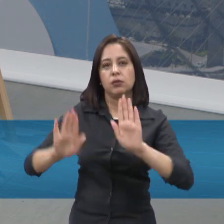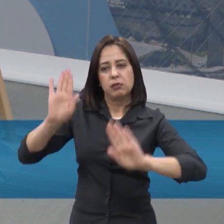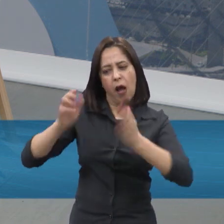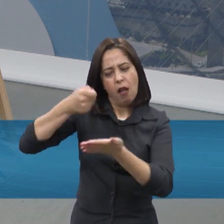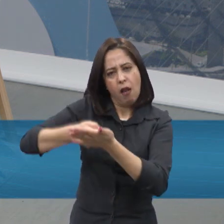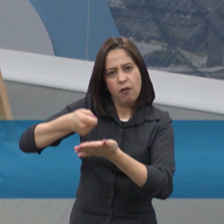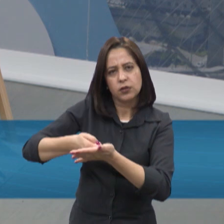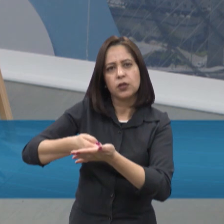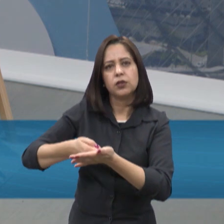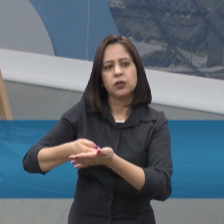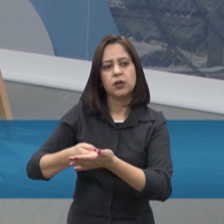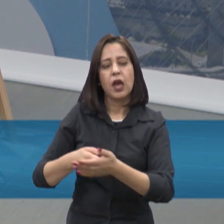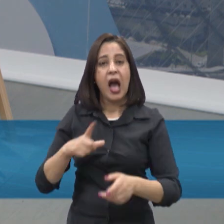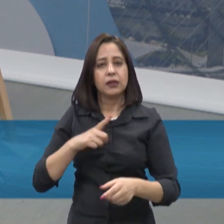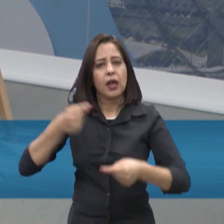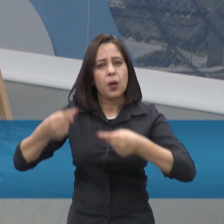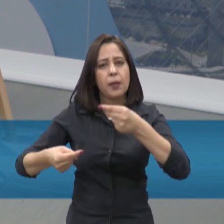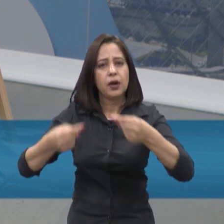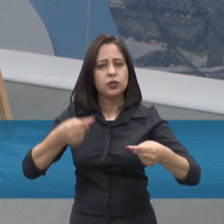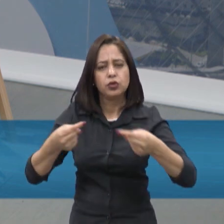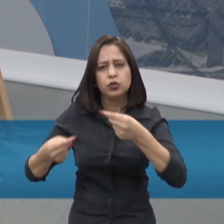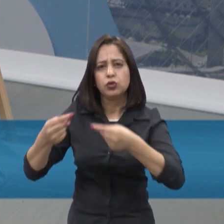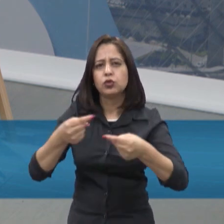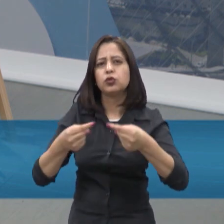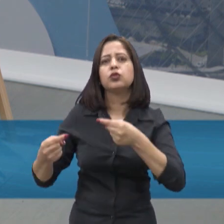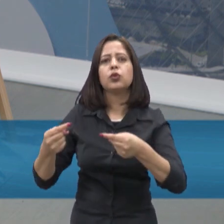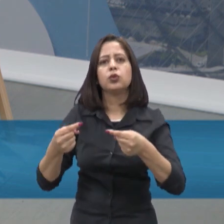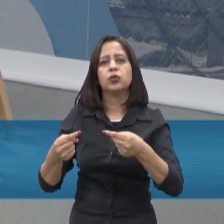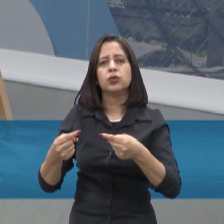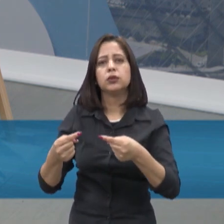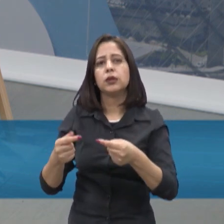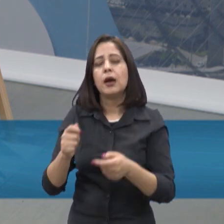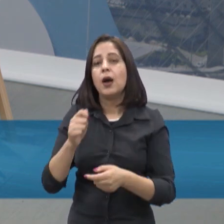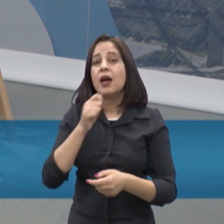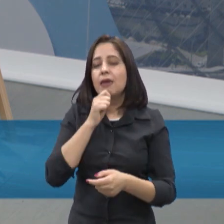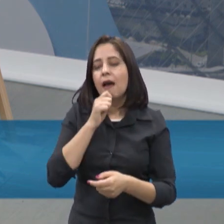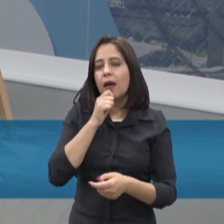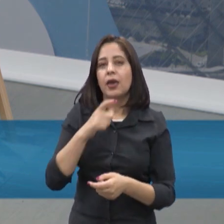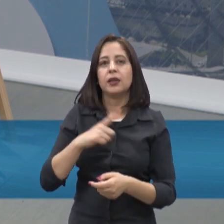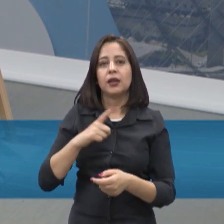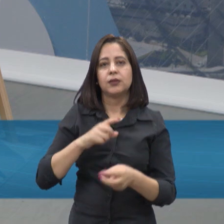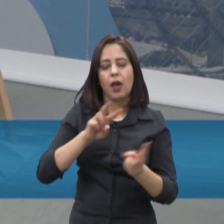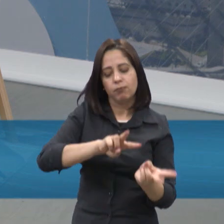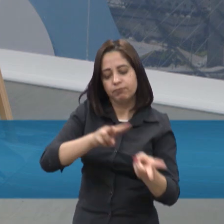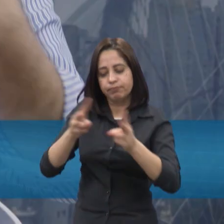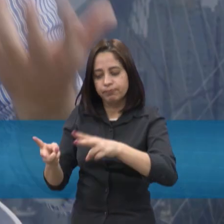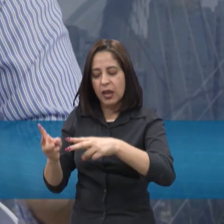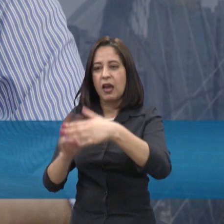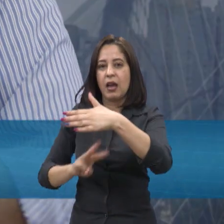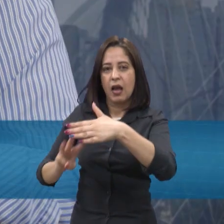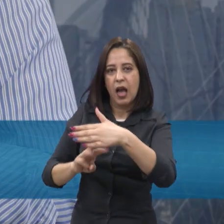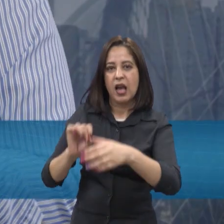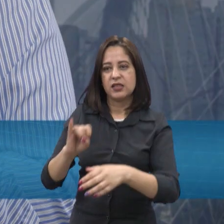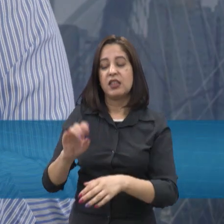e tem uma discussão muito grande sendo feita de algumas concessões que vão vencer, vão ser renovadas, abrir